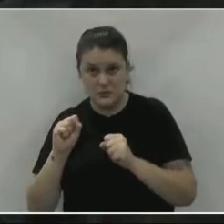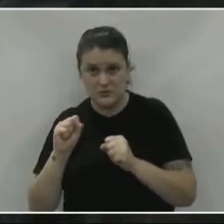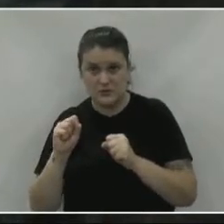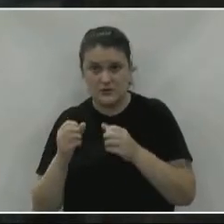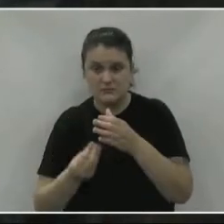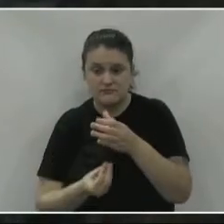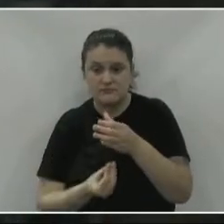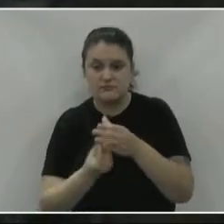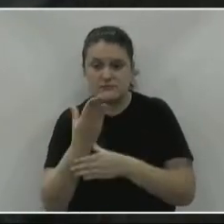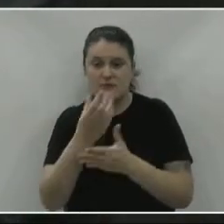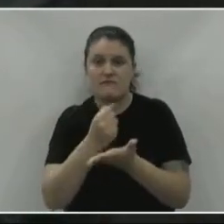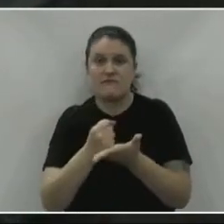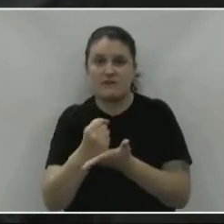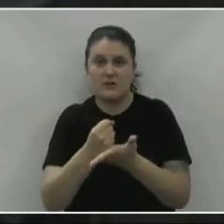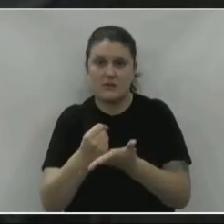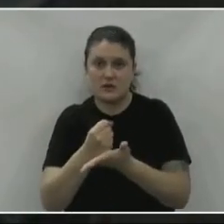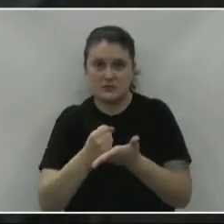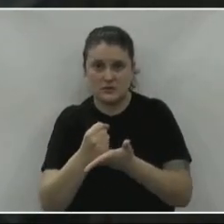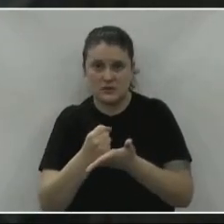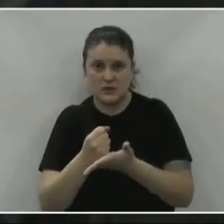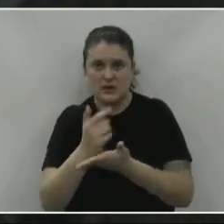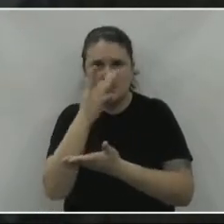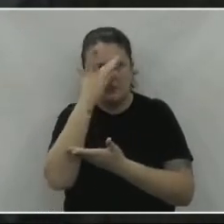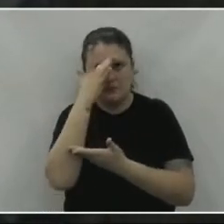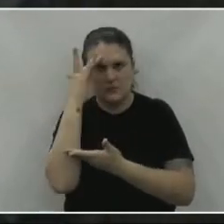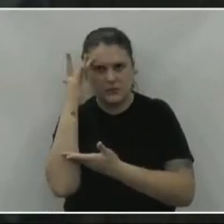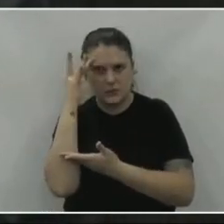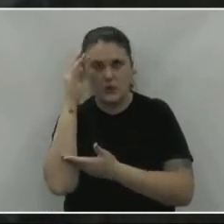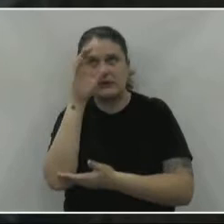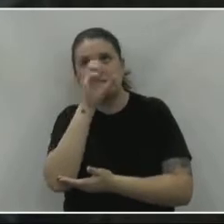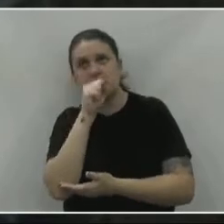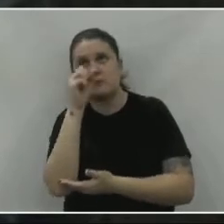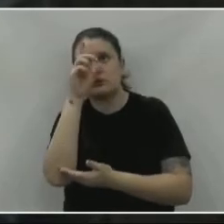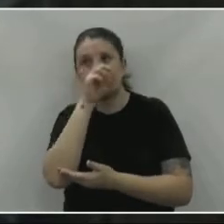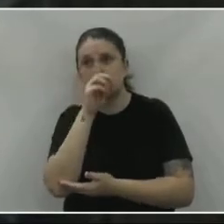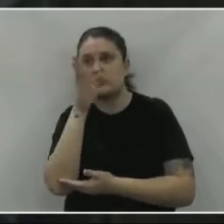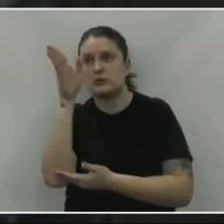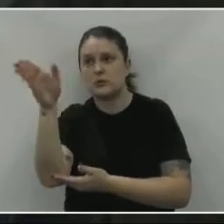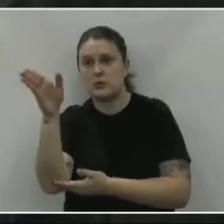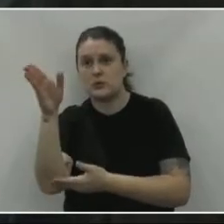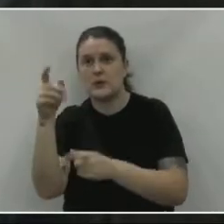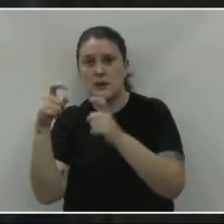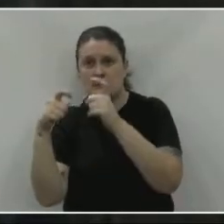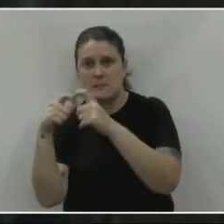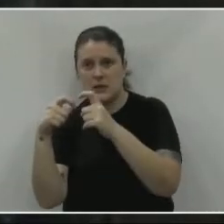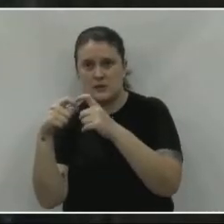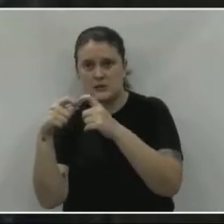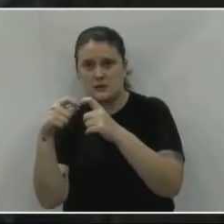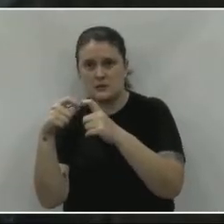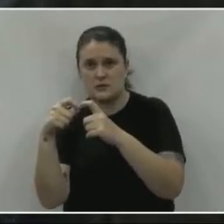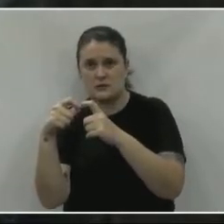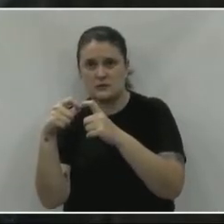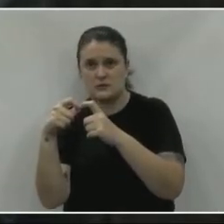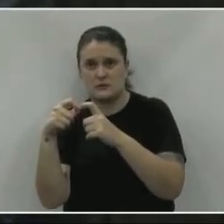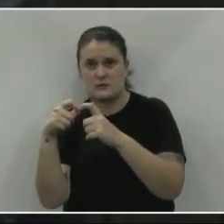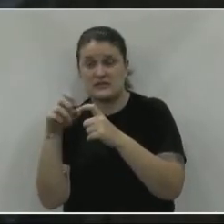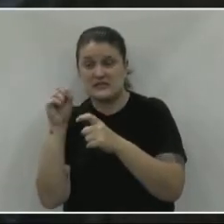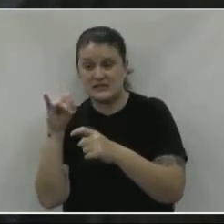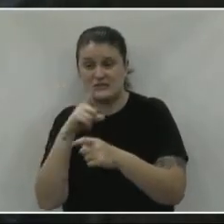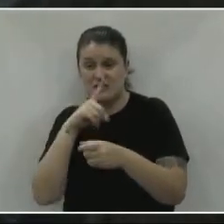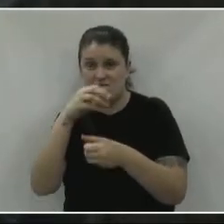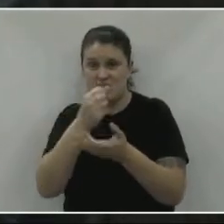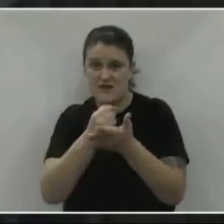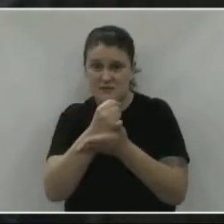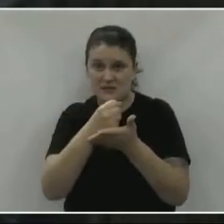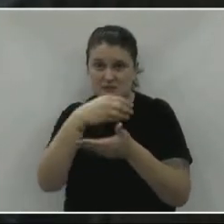implantação de uma farmácia, a pessoa vai lá no final de semana ser atendida, além dela ser atendida, ela já sai com o medicamento,